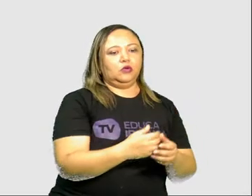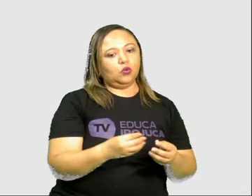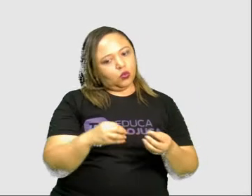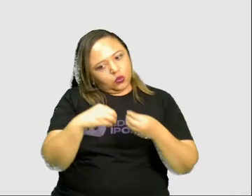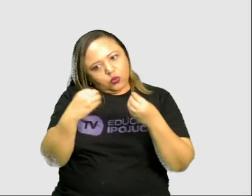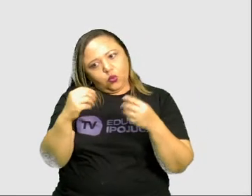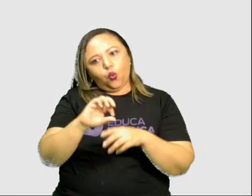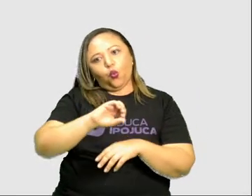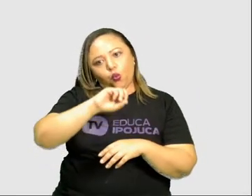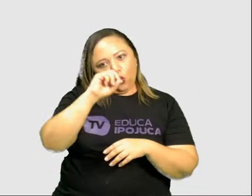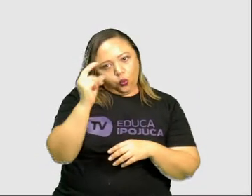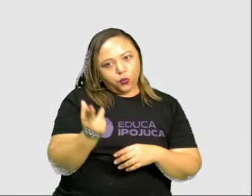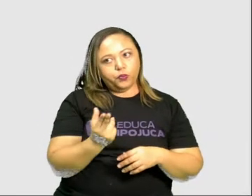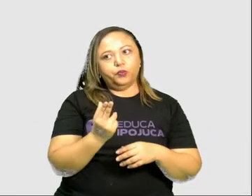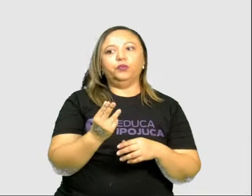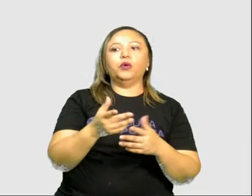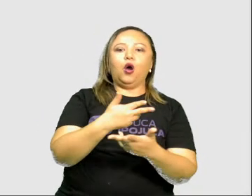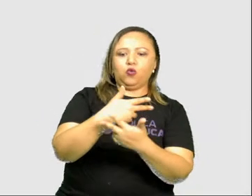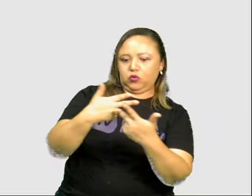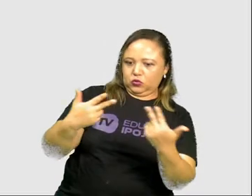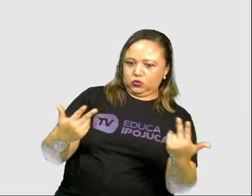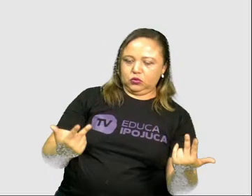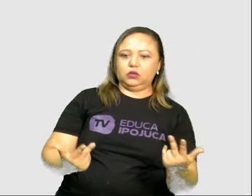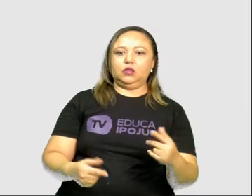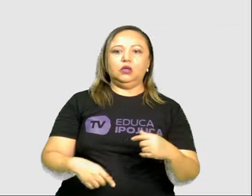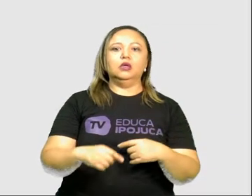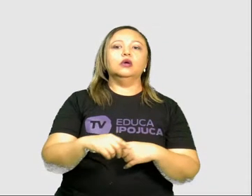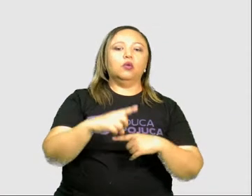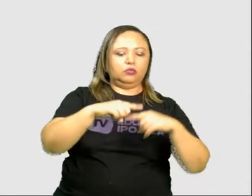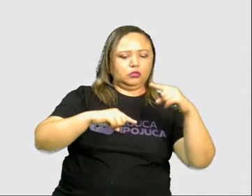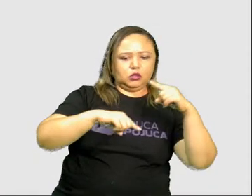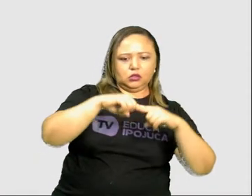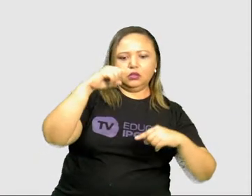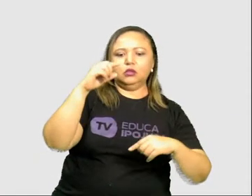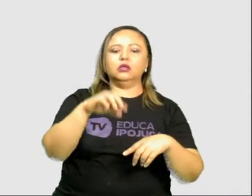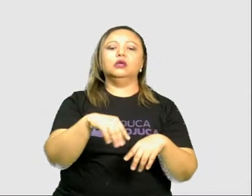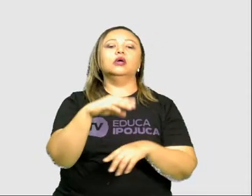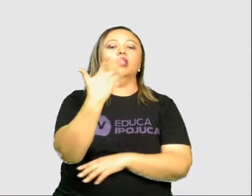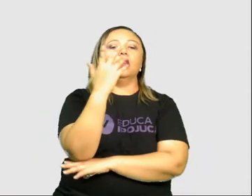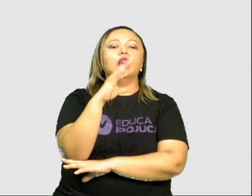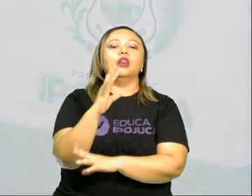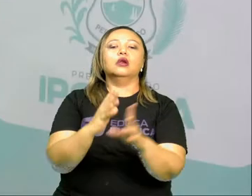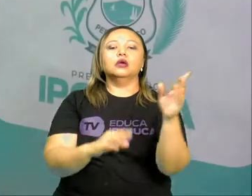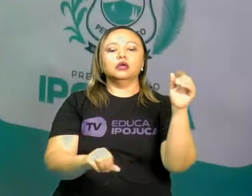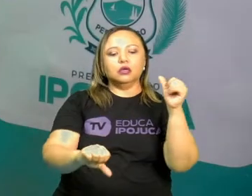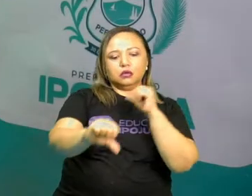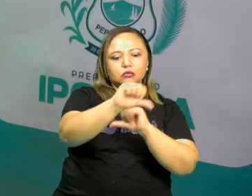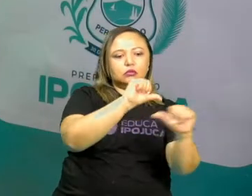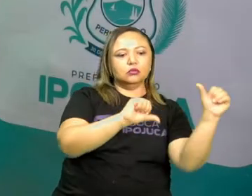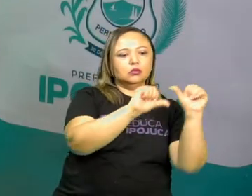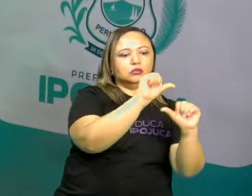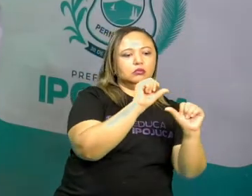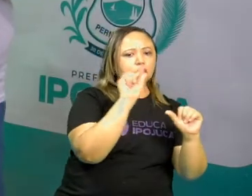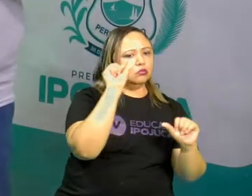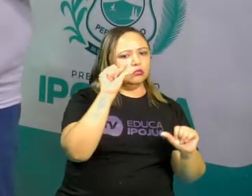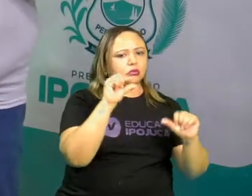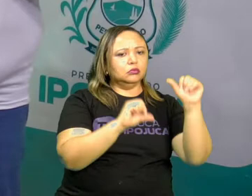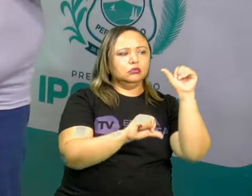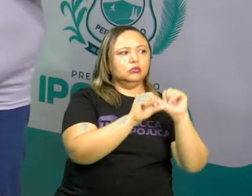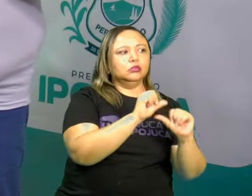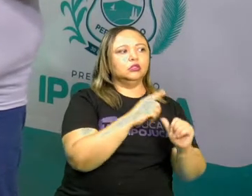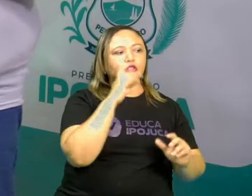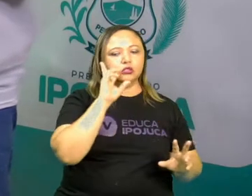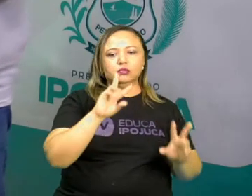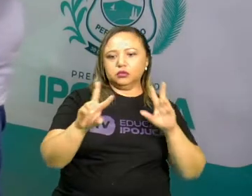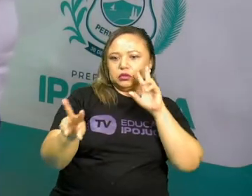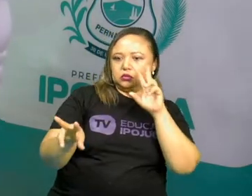que sofreram modificações pelos mesmos agentes ou foram posteriormente incorporados. Aí, a gente já